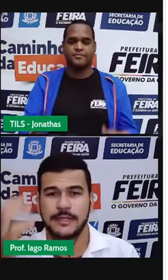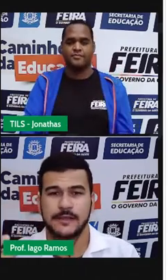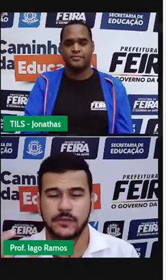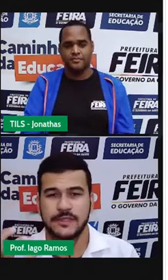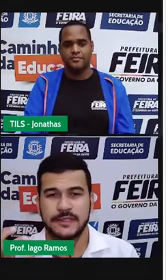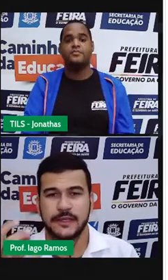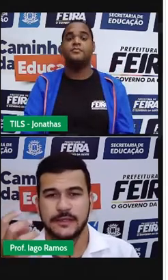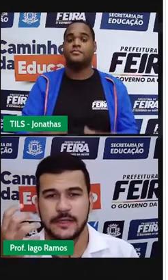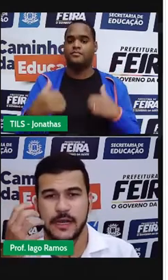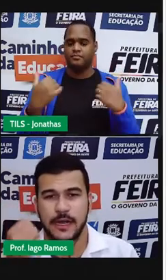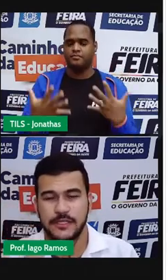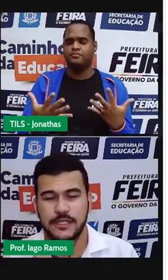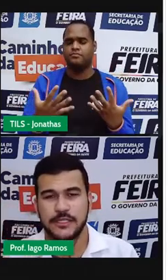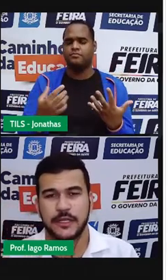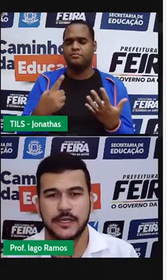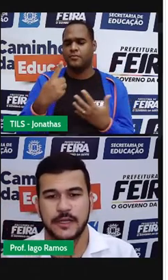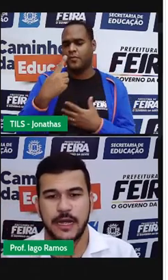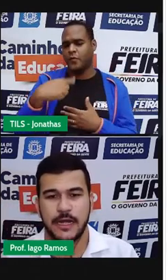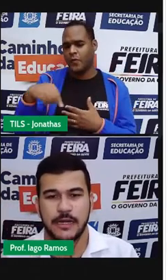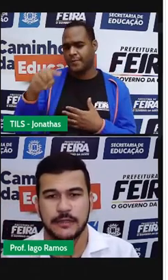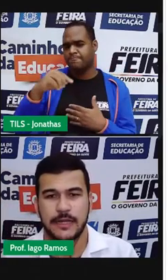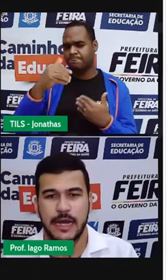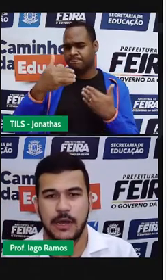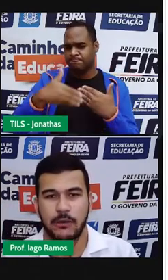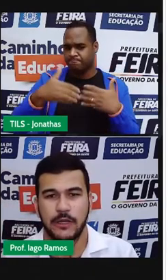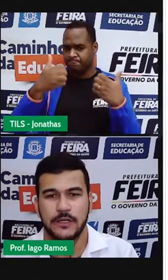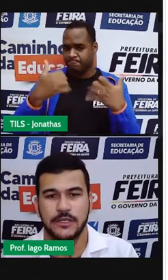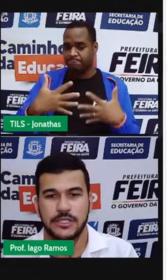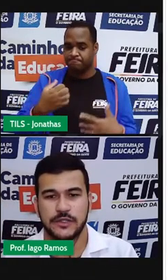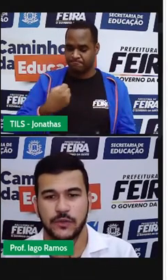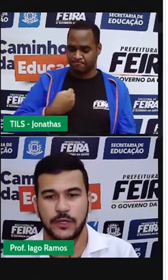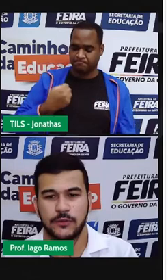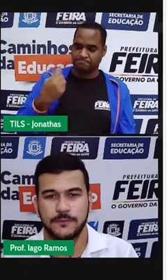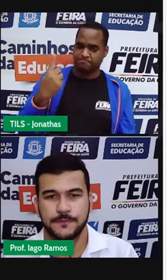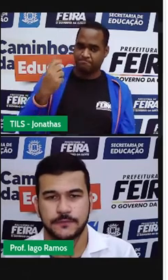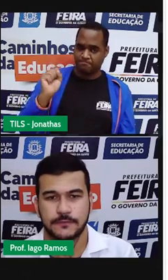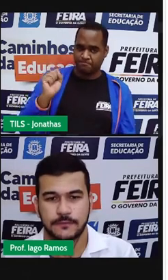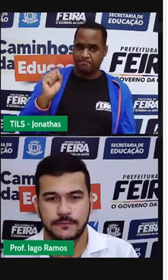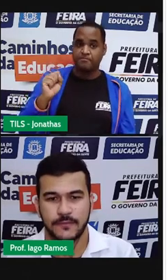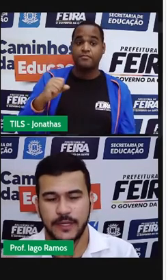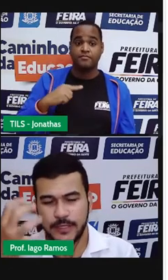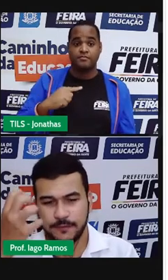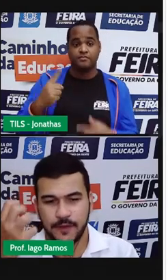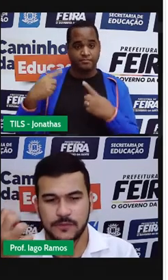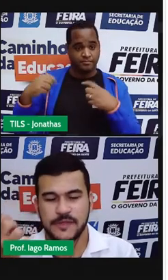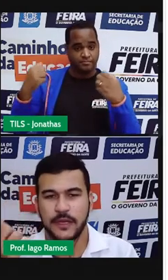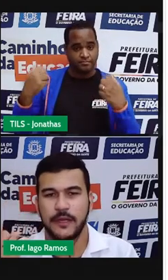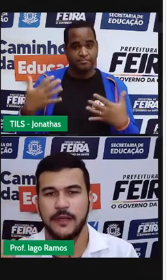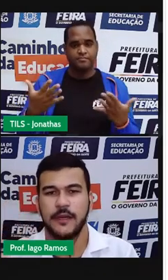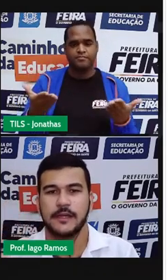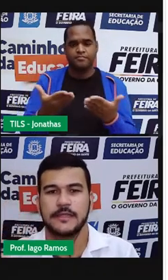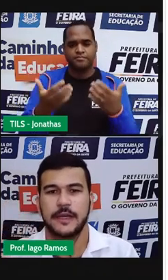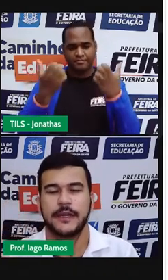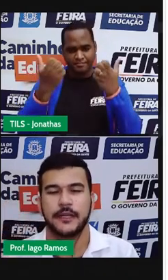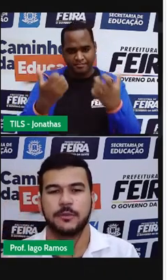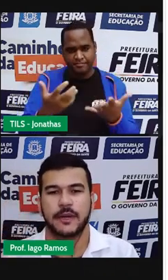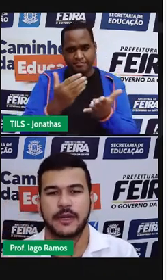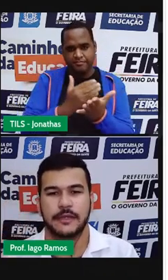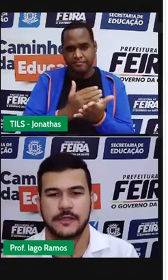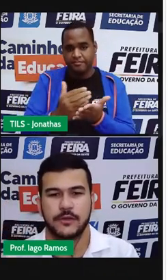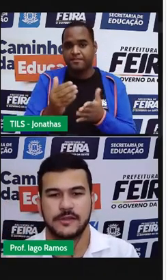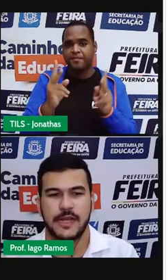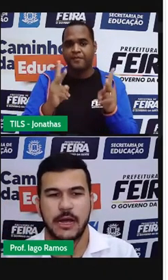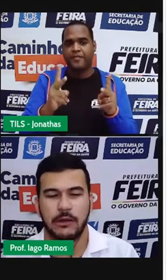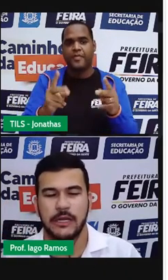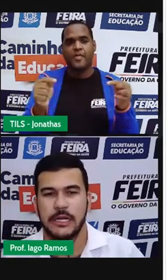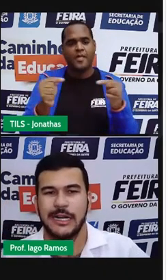então, essas coisinhas a gente traz lá da aula 18. E vamos aqui, seguindo para